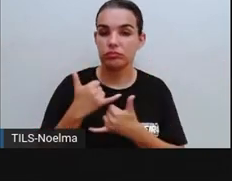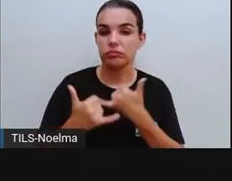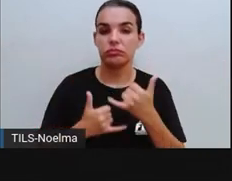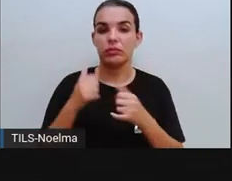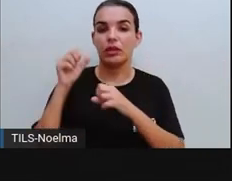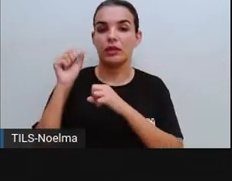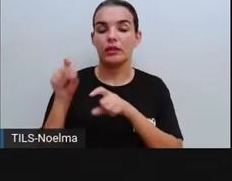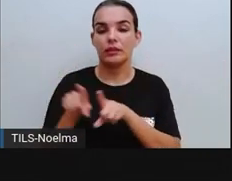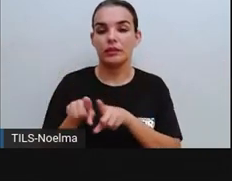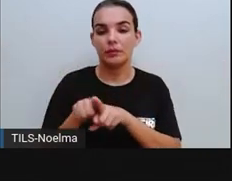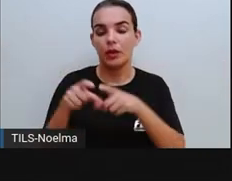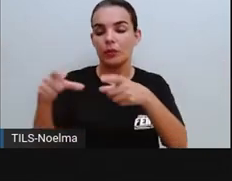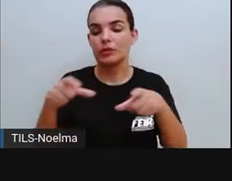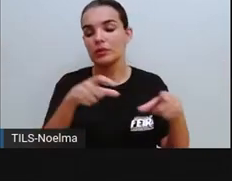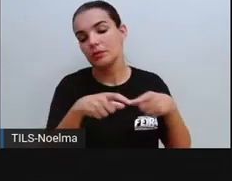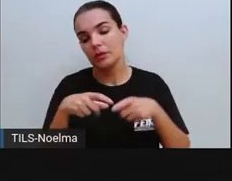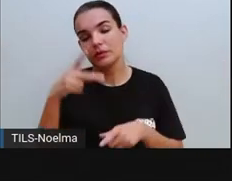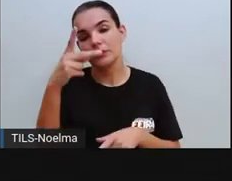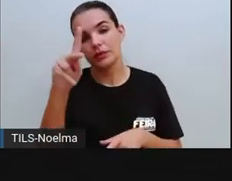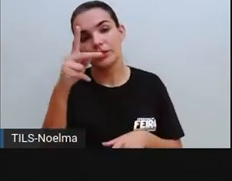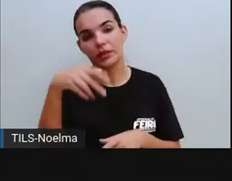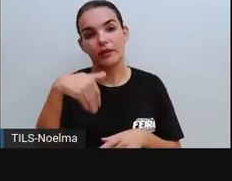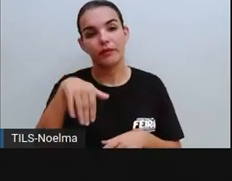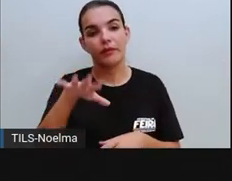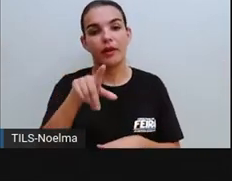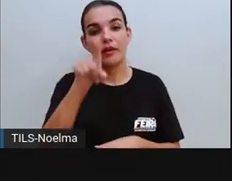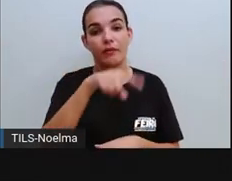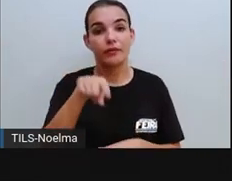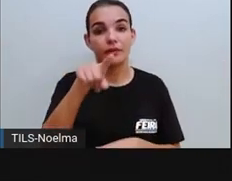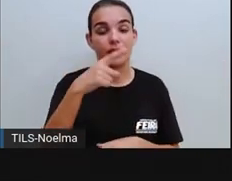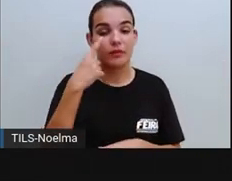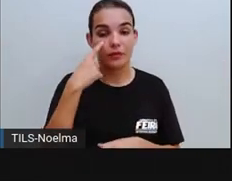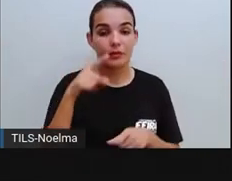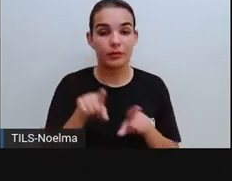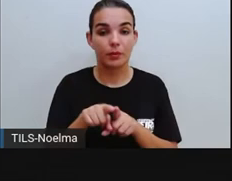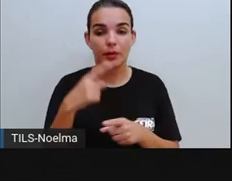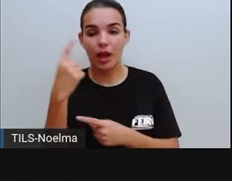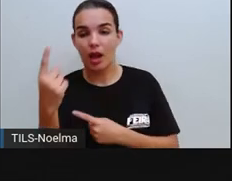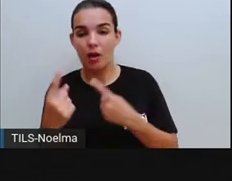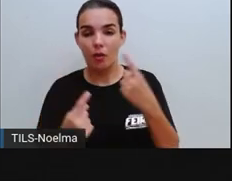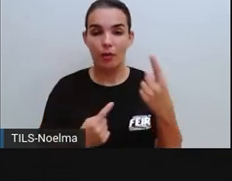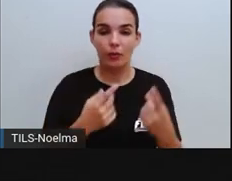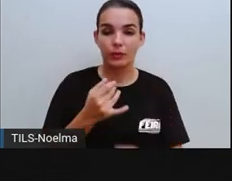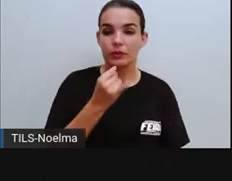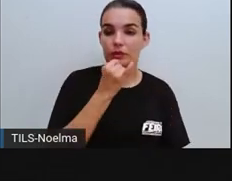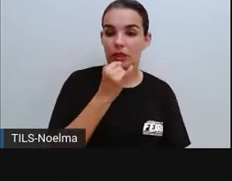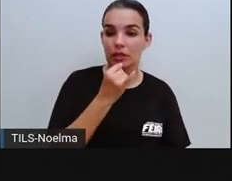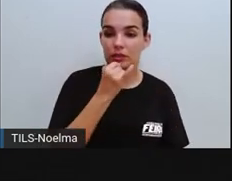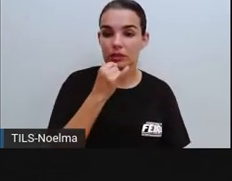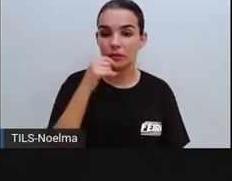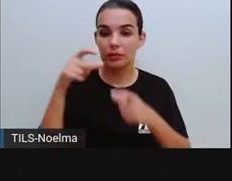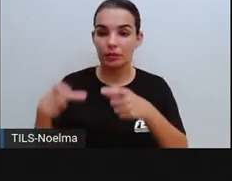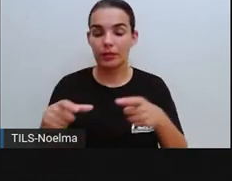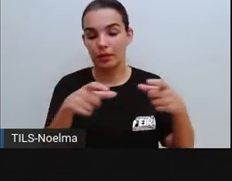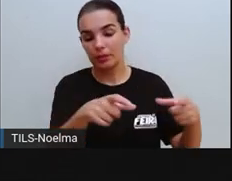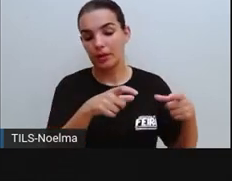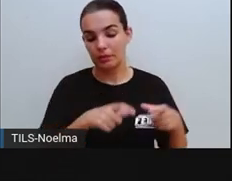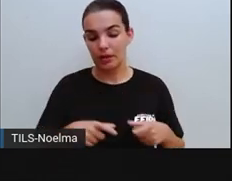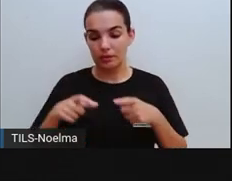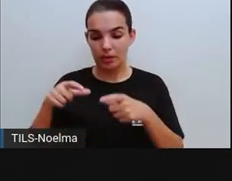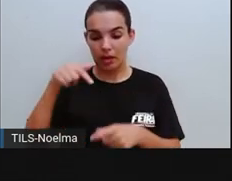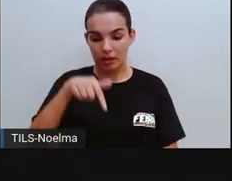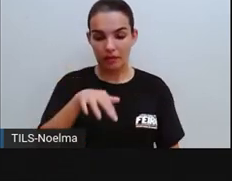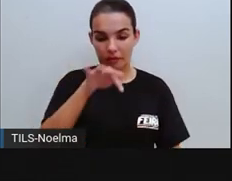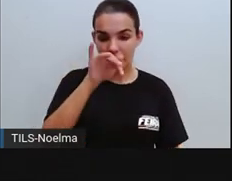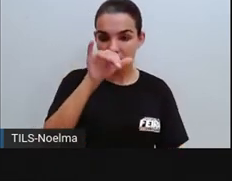onde você vai, tá? A gente viu aí também alguns exemplos de espaços públicos aqui em